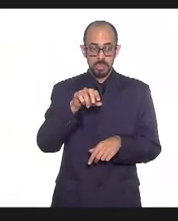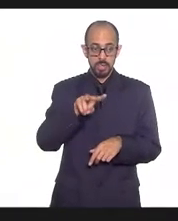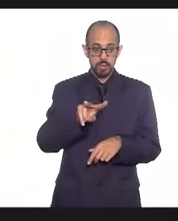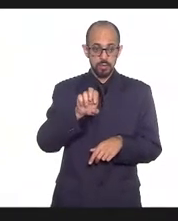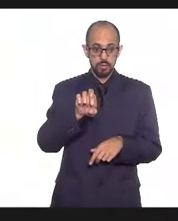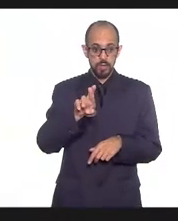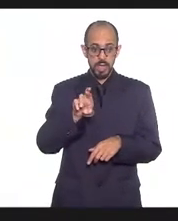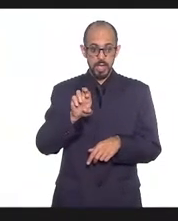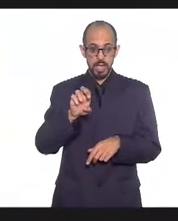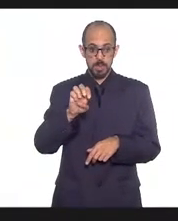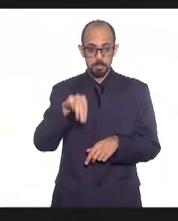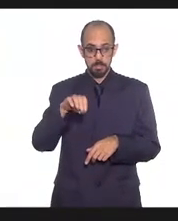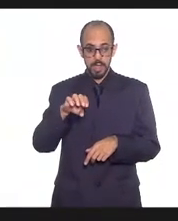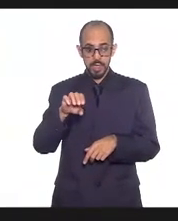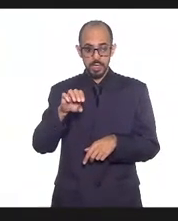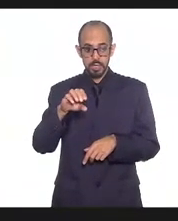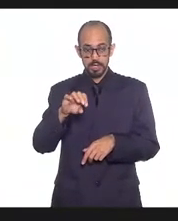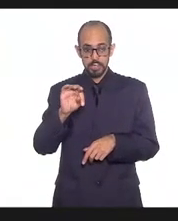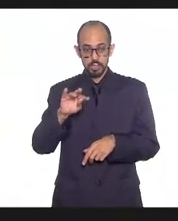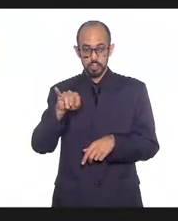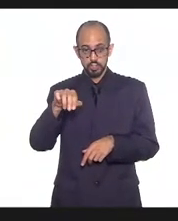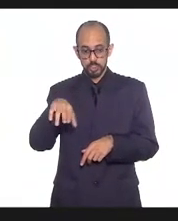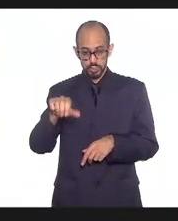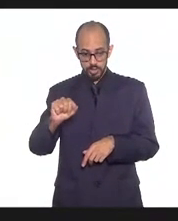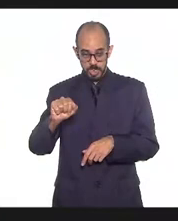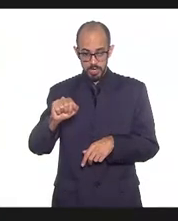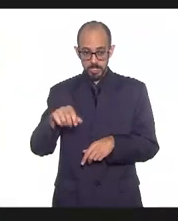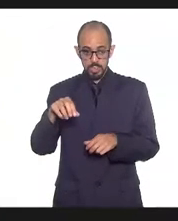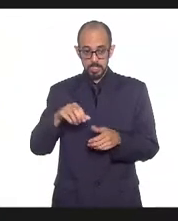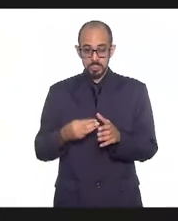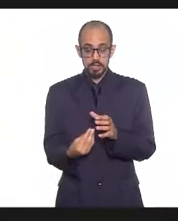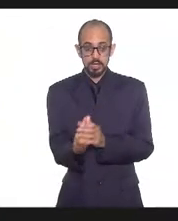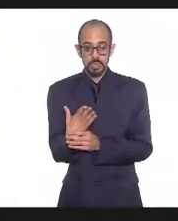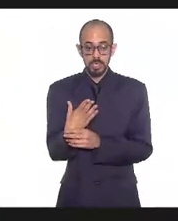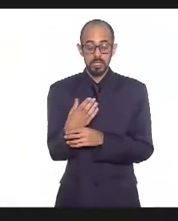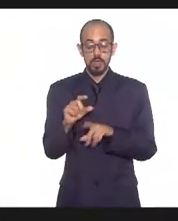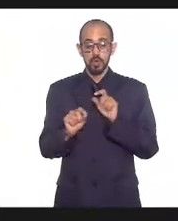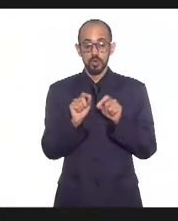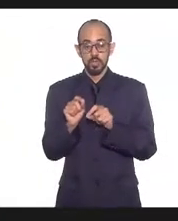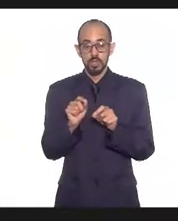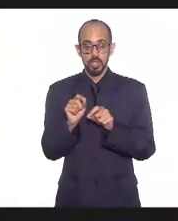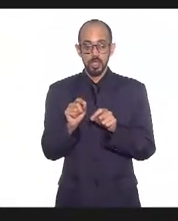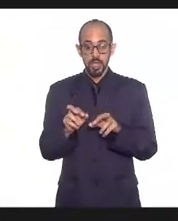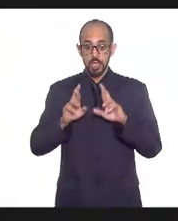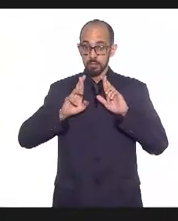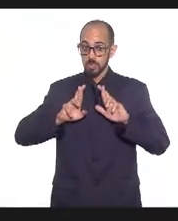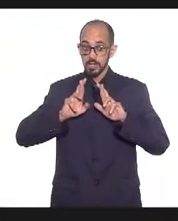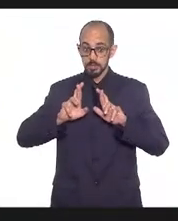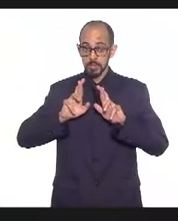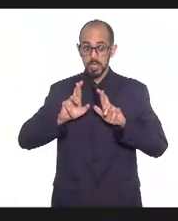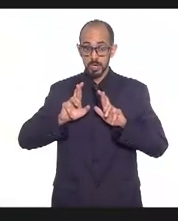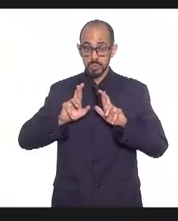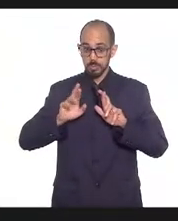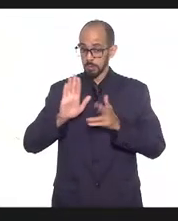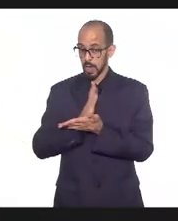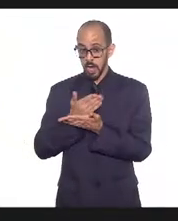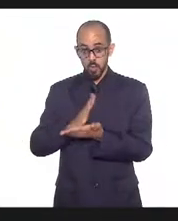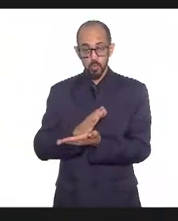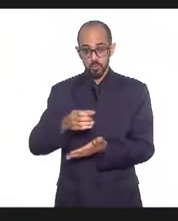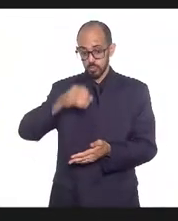eles desservam, eles criam uma expectativa para alguns leigos que não sabem, mas a população